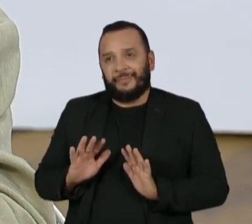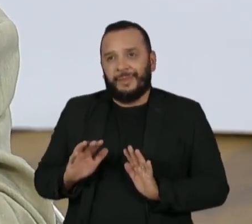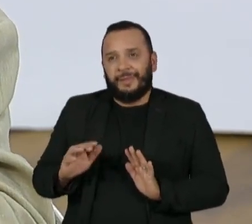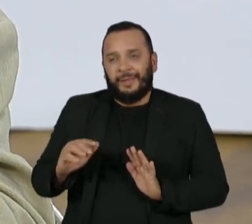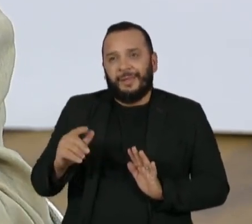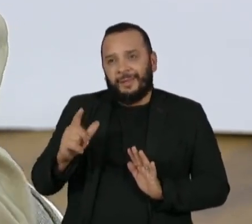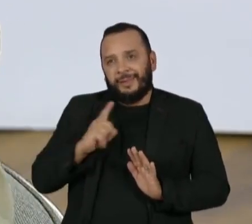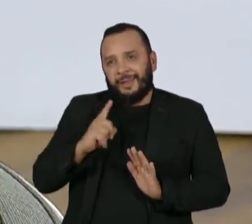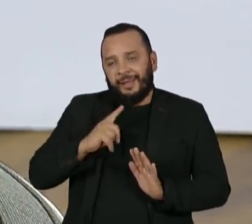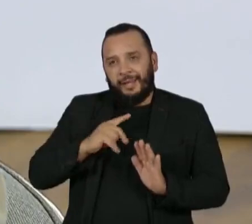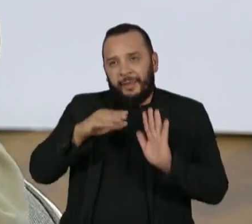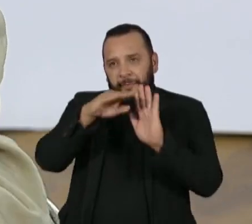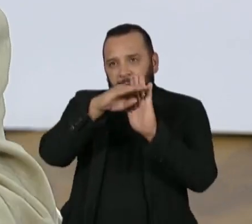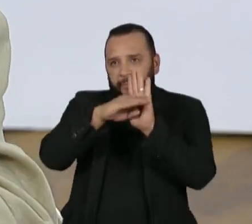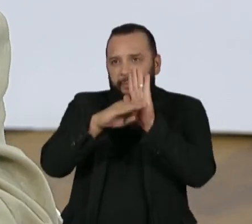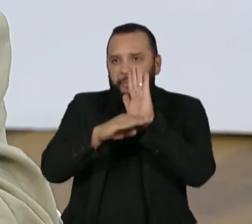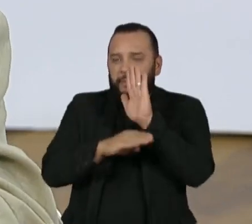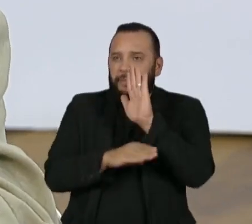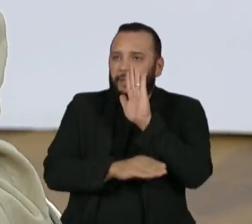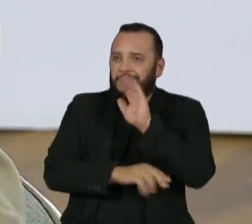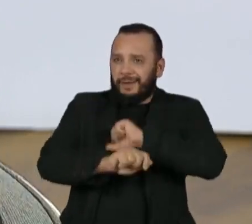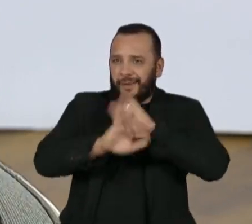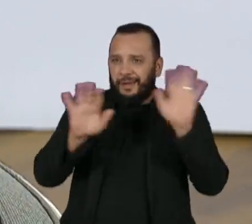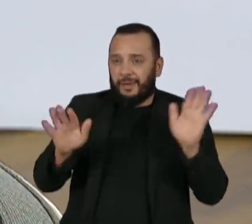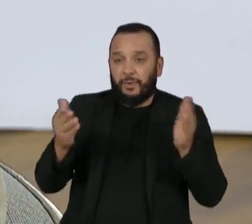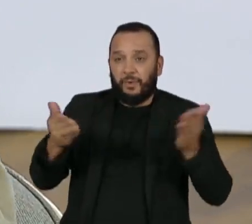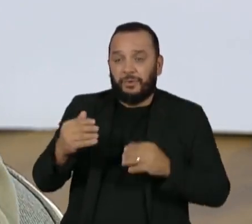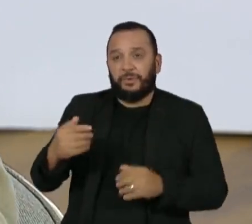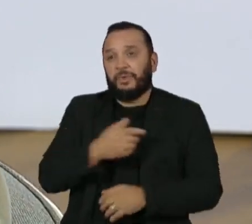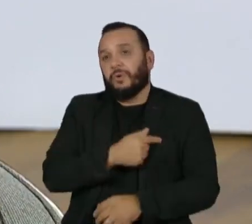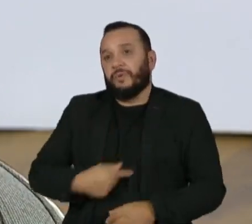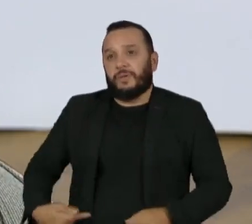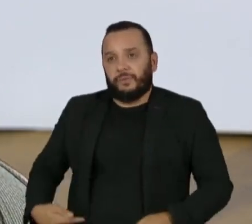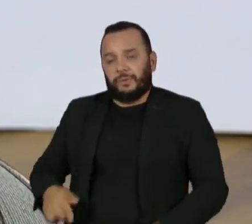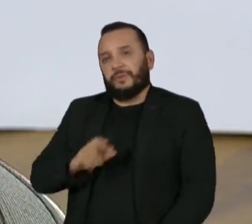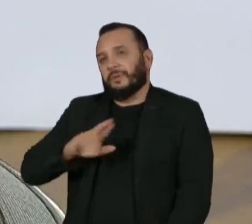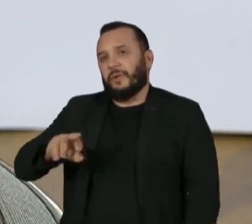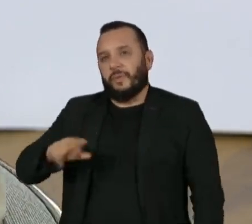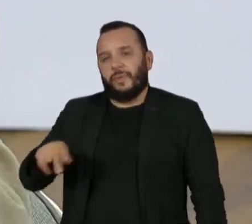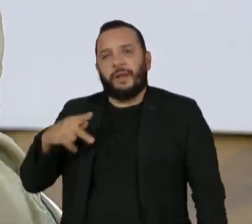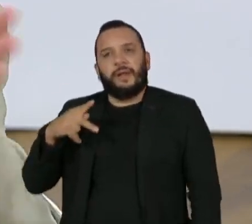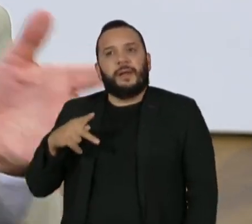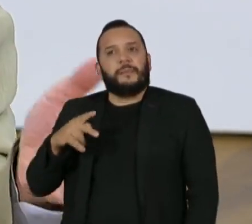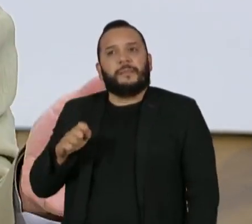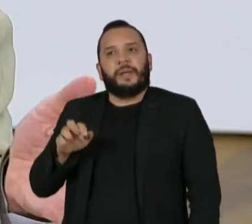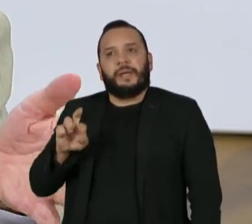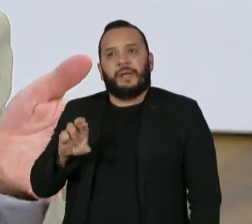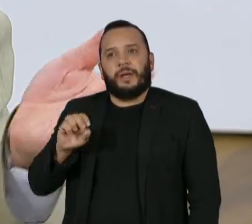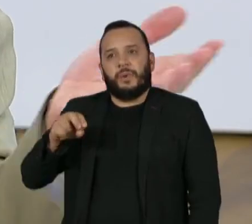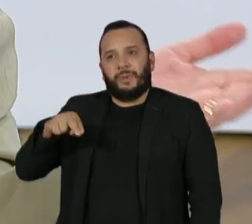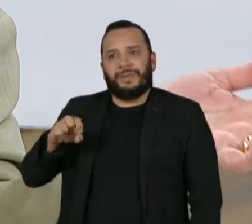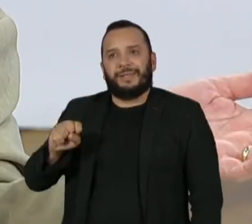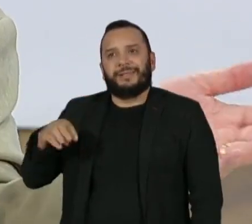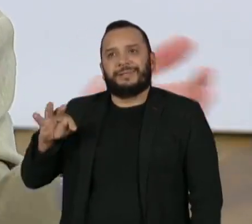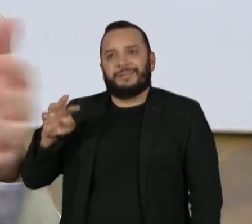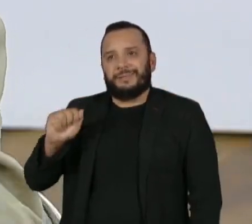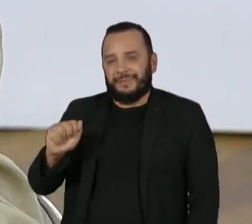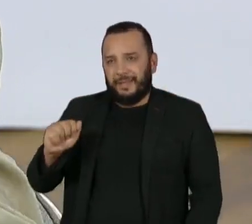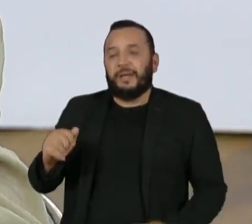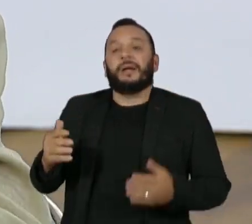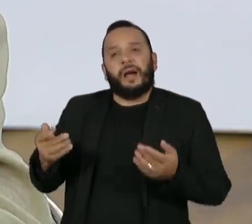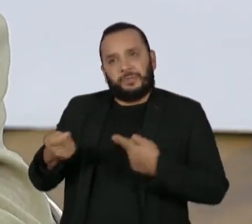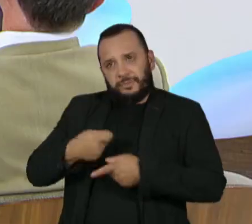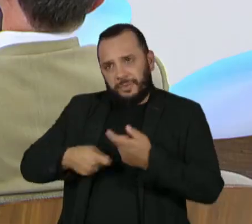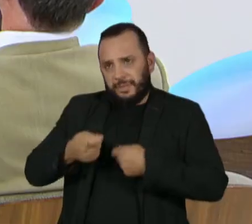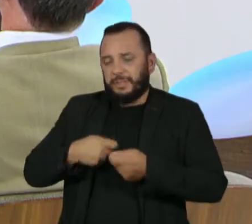governadores não peronistas hoje administram um número de províncias muito maior do que o da